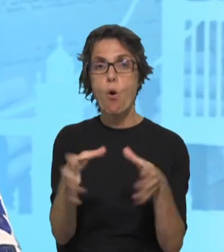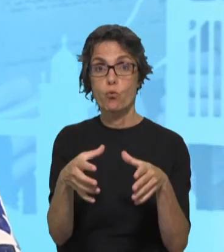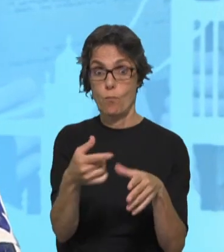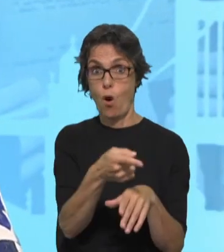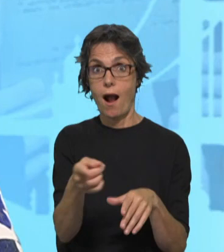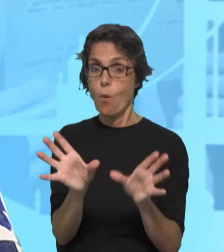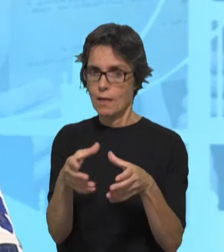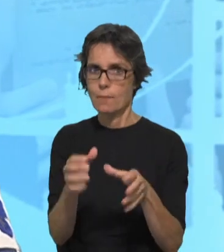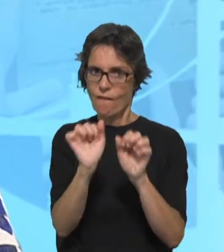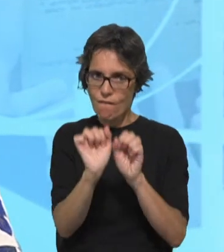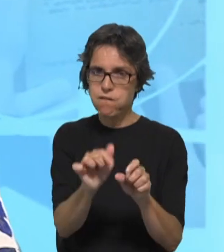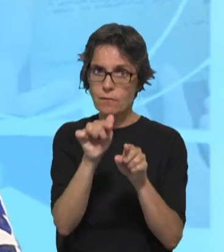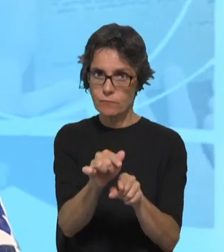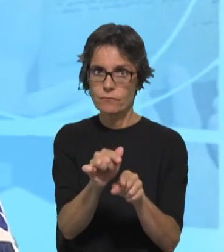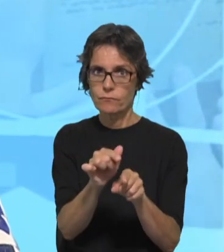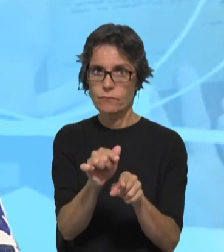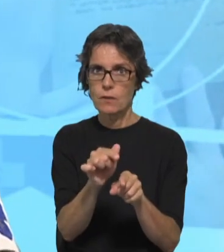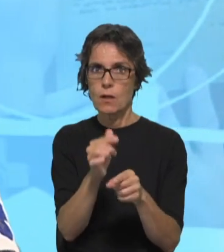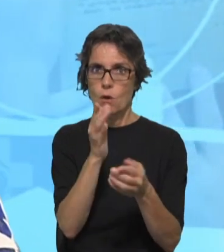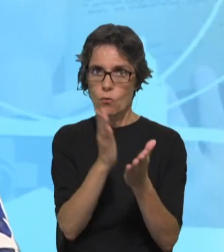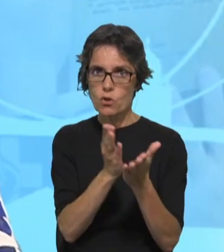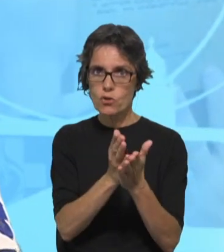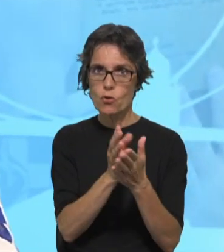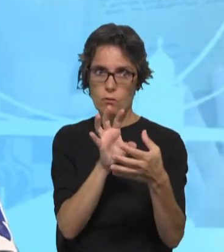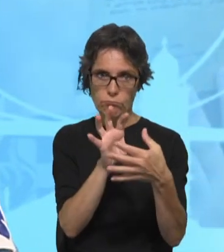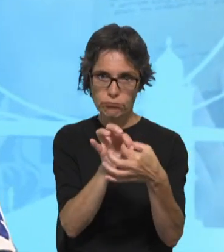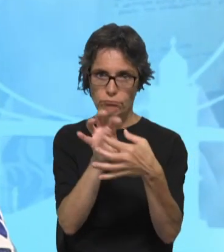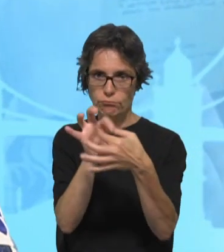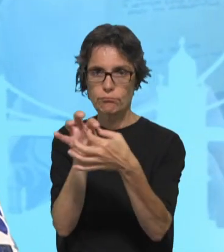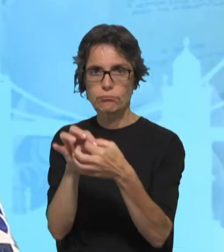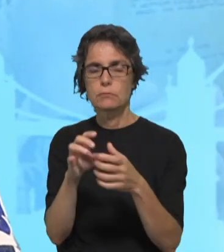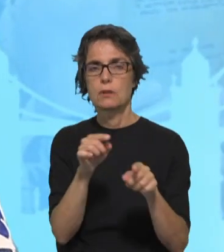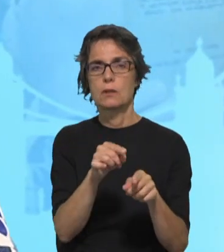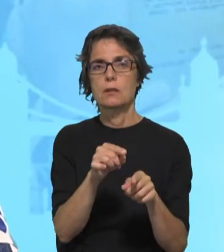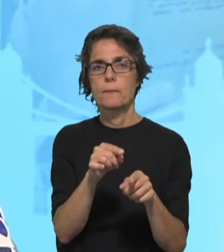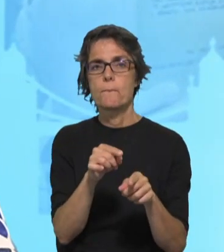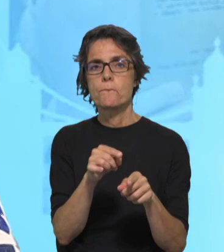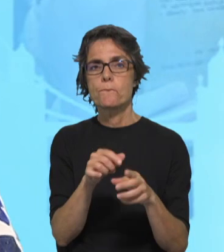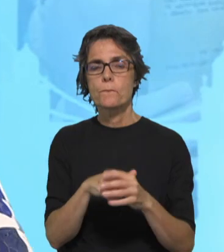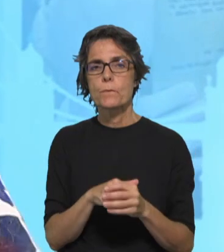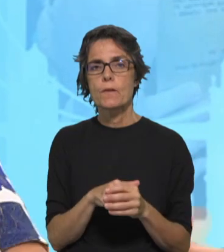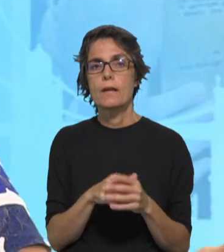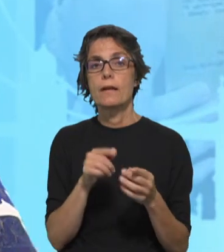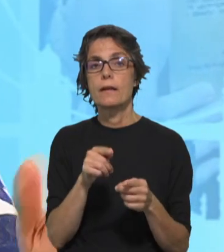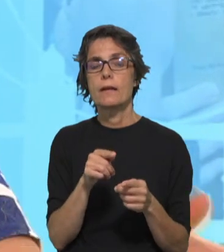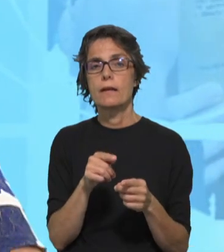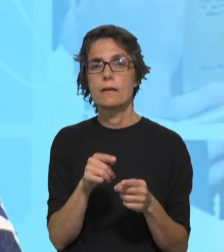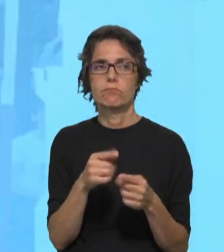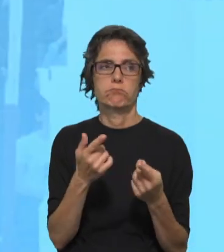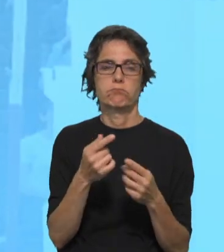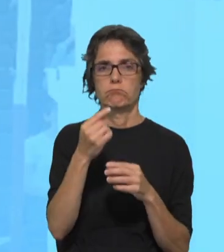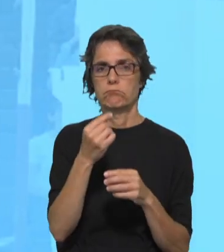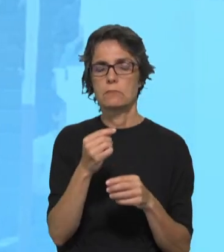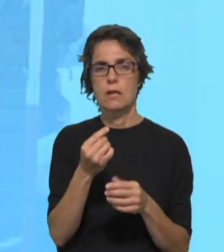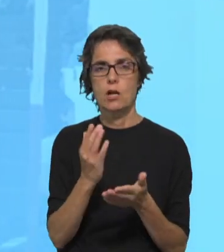uma equipa que funciona com regularidade, com membros que estão ligados ao ensino, desde a instrução